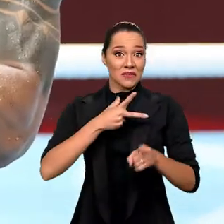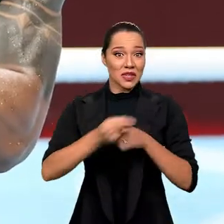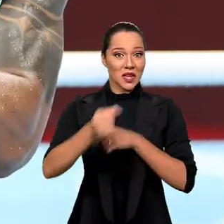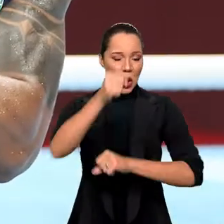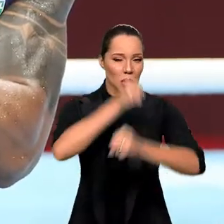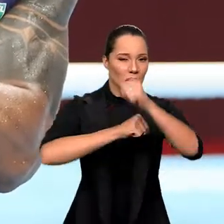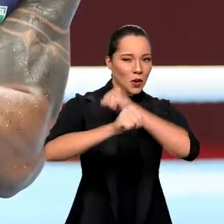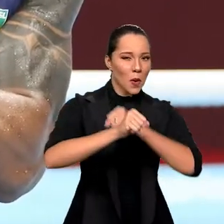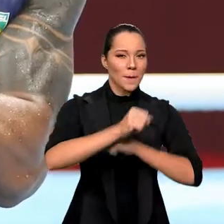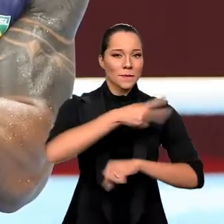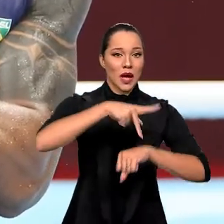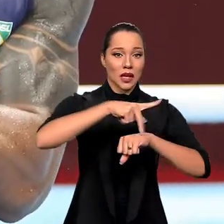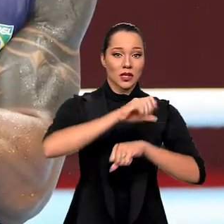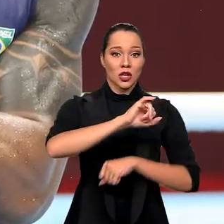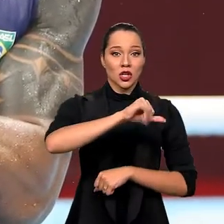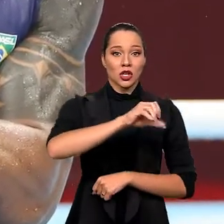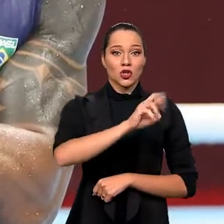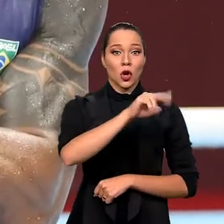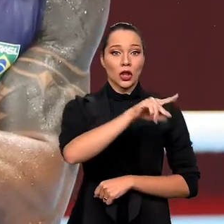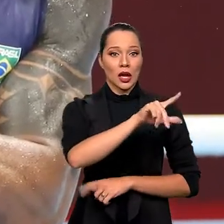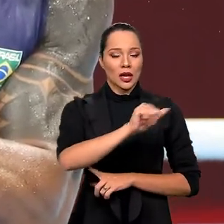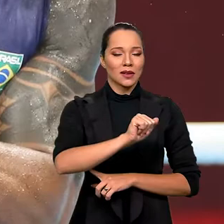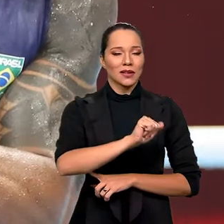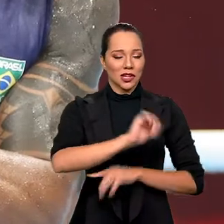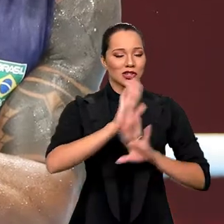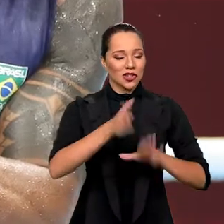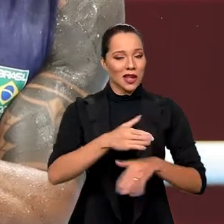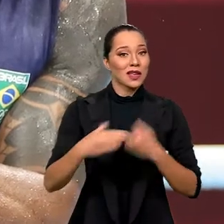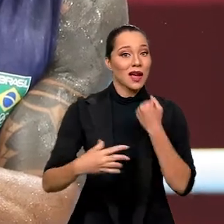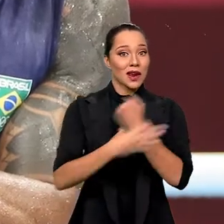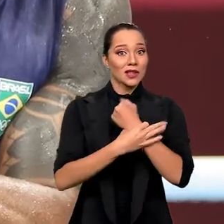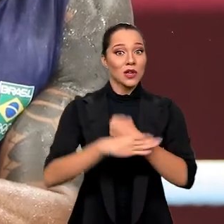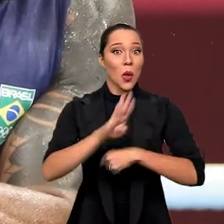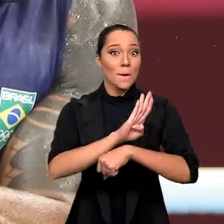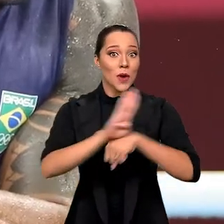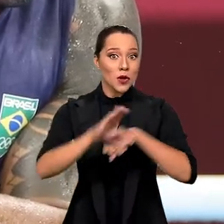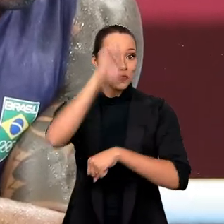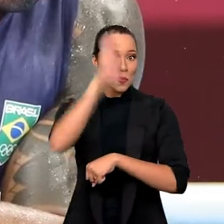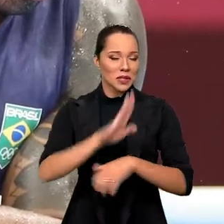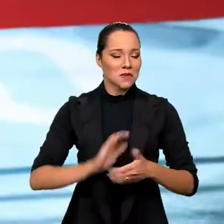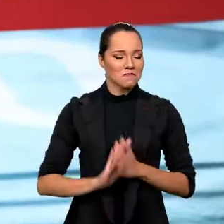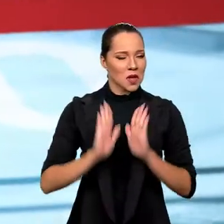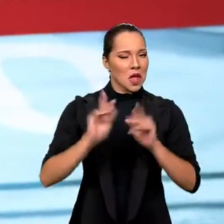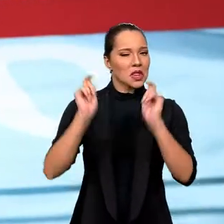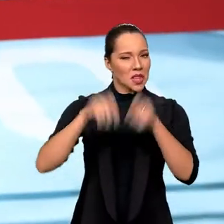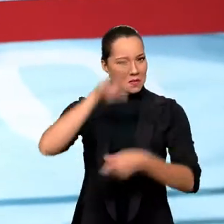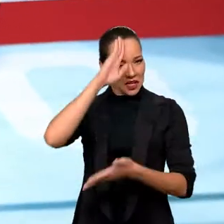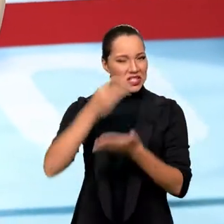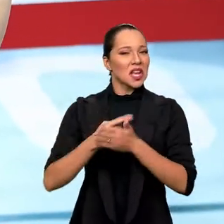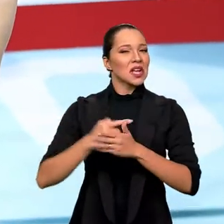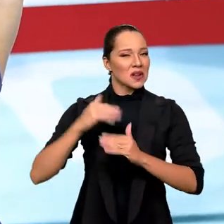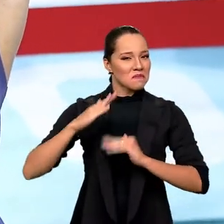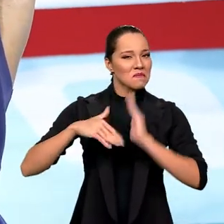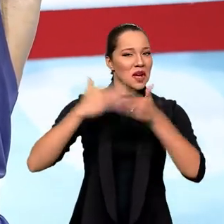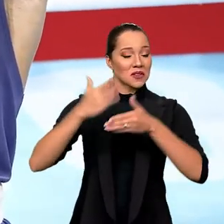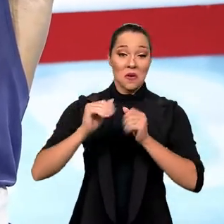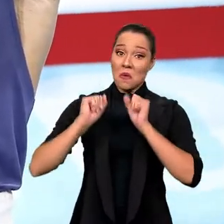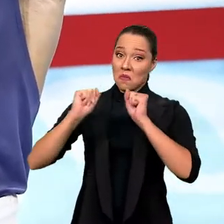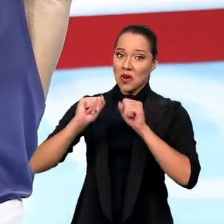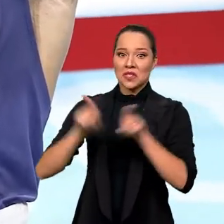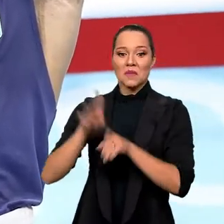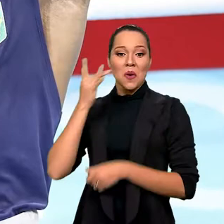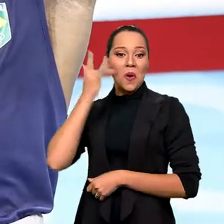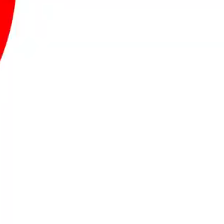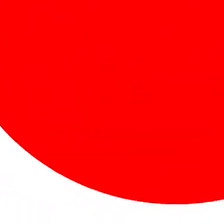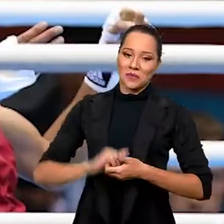venceu o lutador da Jordânia e garantiu, no mínimo, a medalha de bronze para o Brasil. Mas dá pra acreditar que ele vai mais longe, né? Porque não